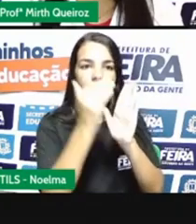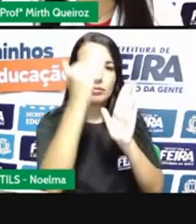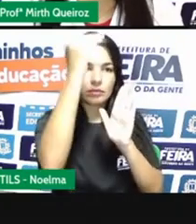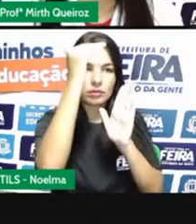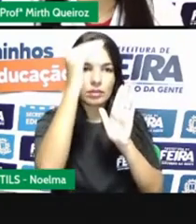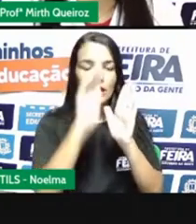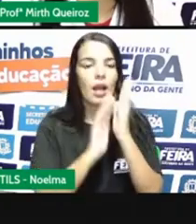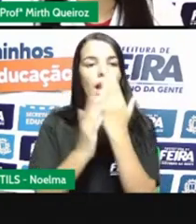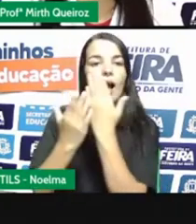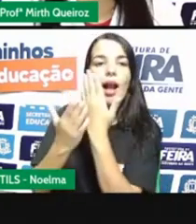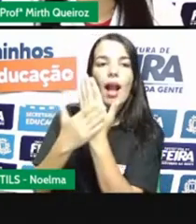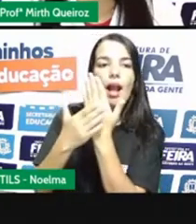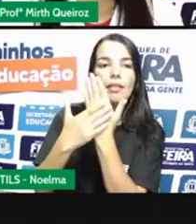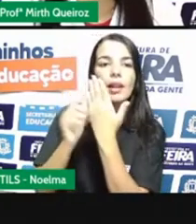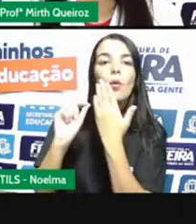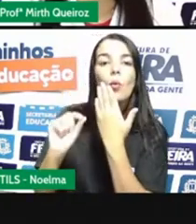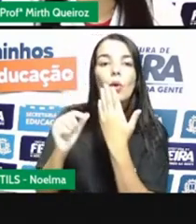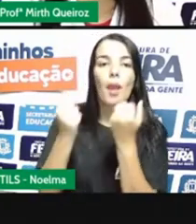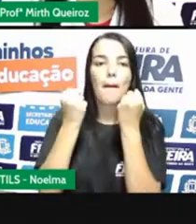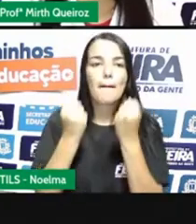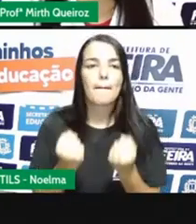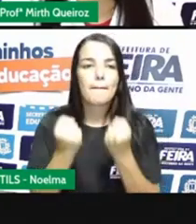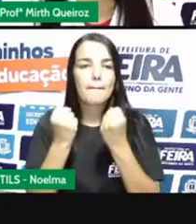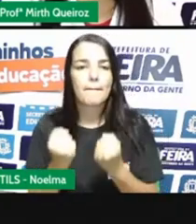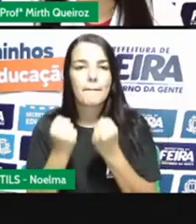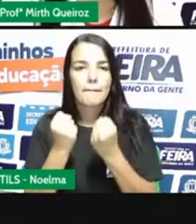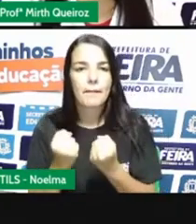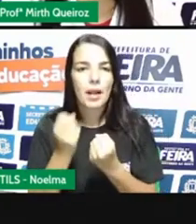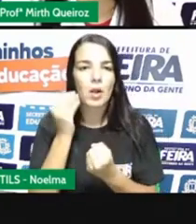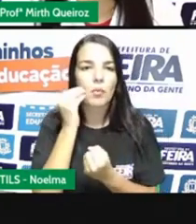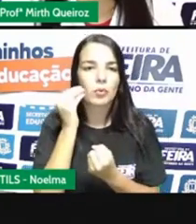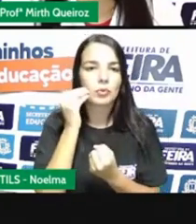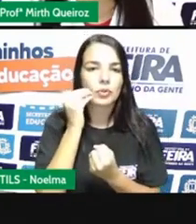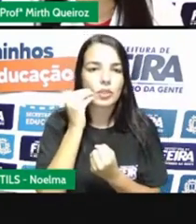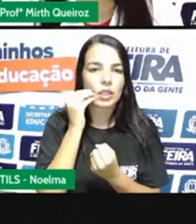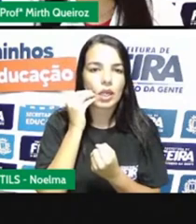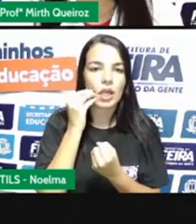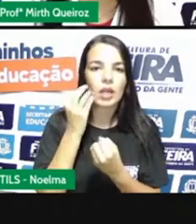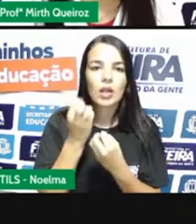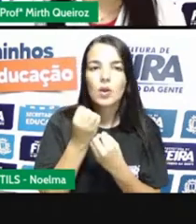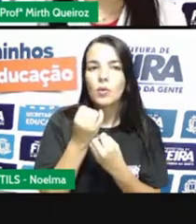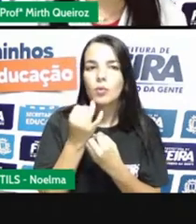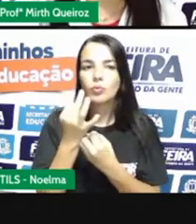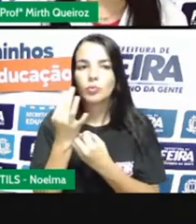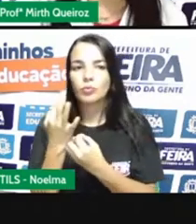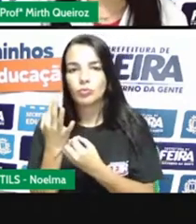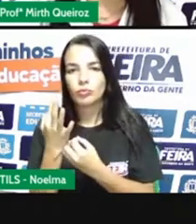o peso que nesse caso aí eram duas onças, 0,8 e 12 grãos.